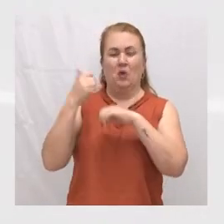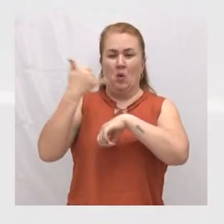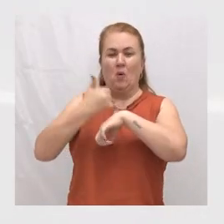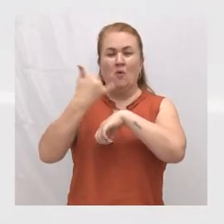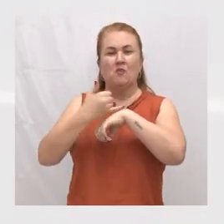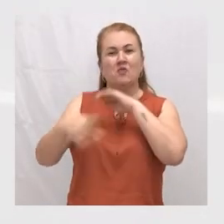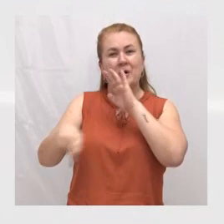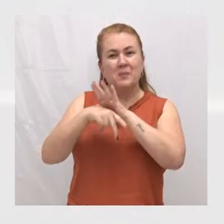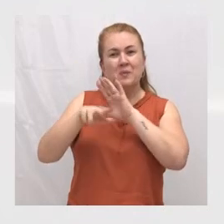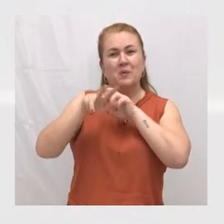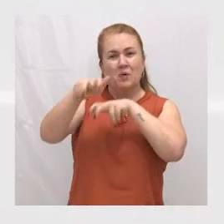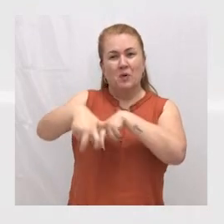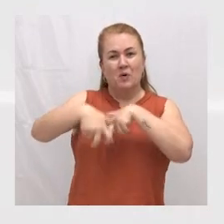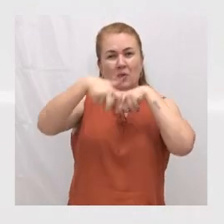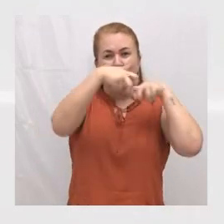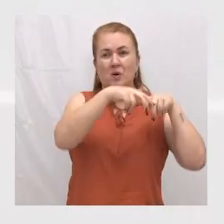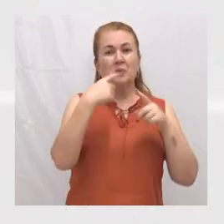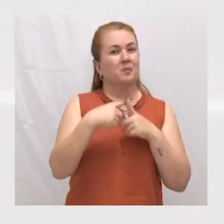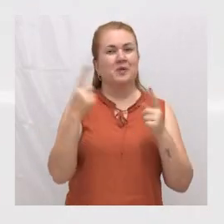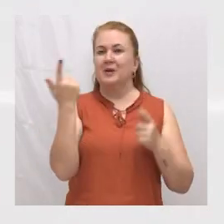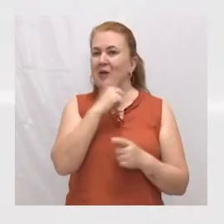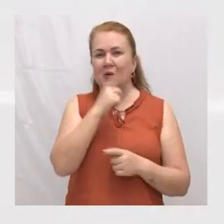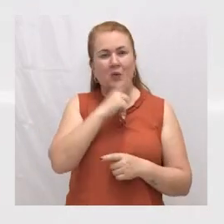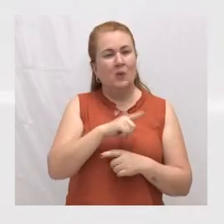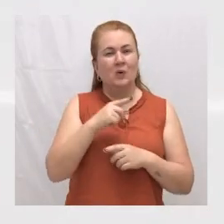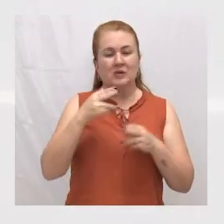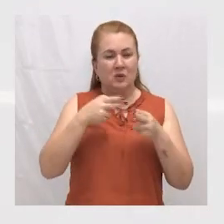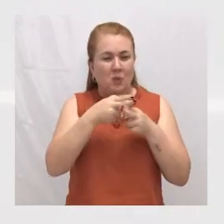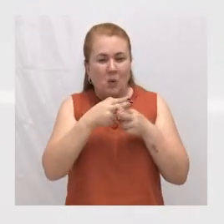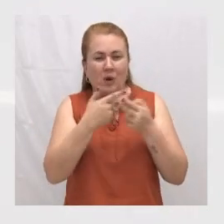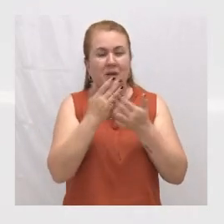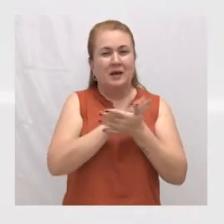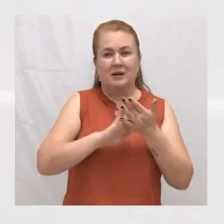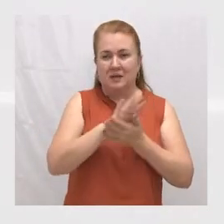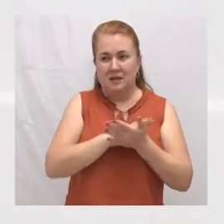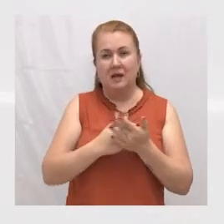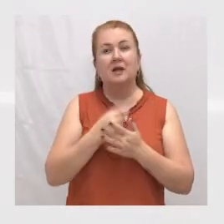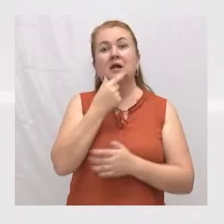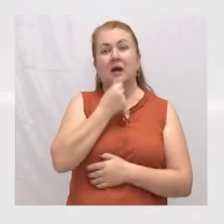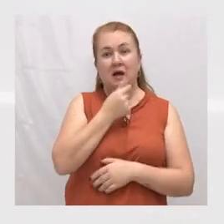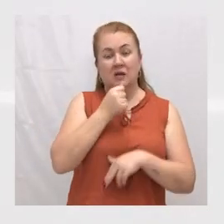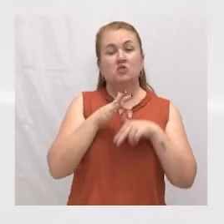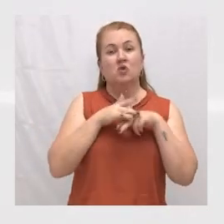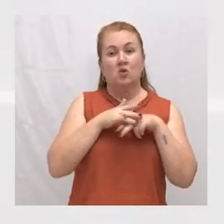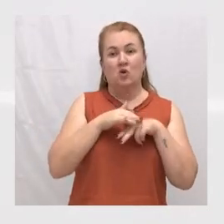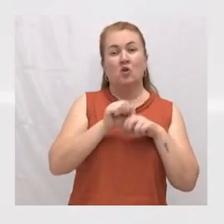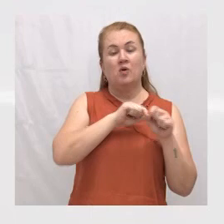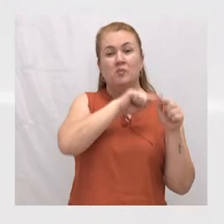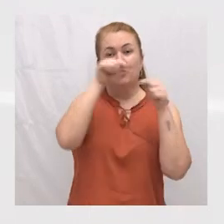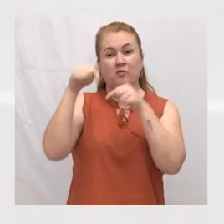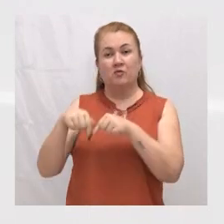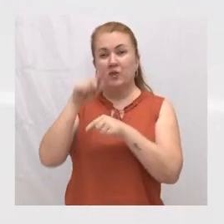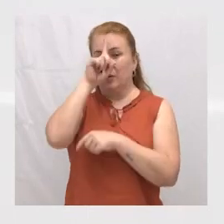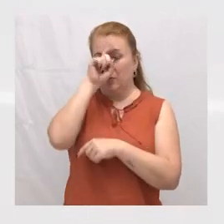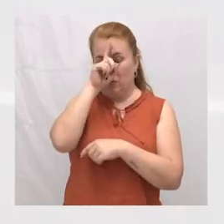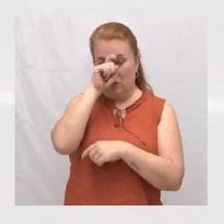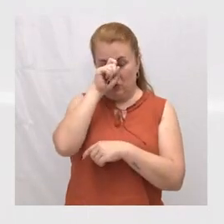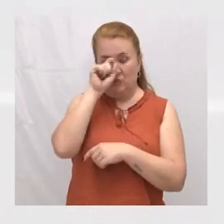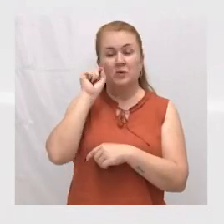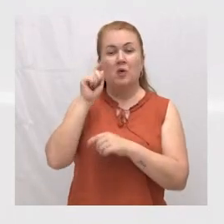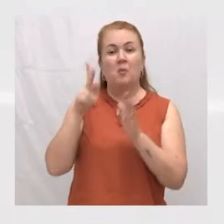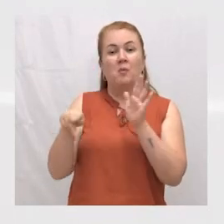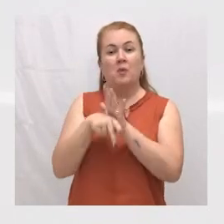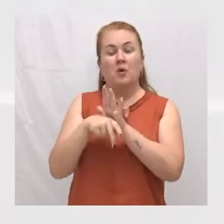porque não foi possível tirar ele dentro de lá, e esse paciente trago ao hospital escola, onde conseguiram